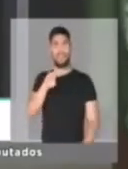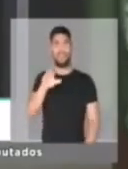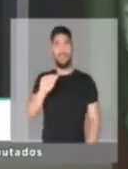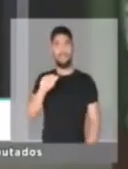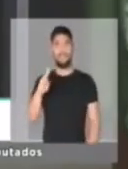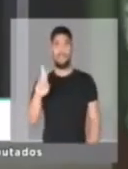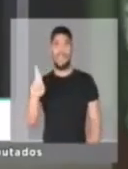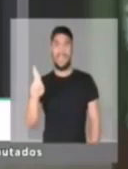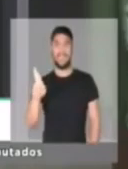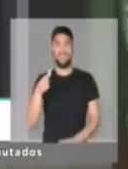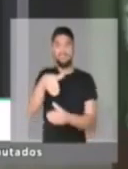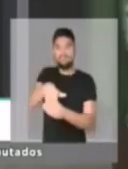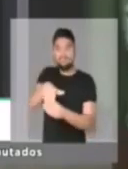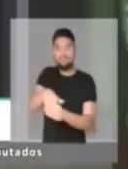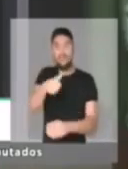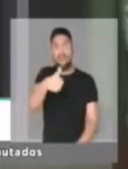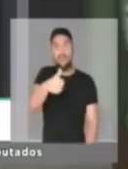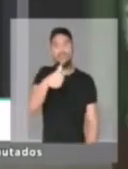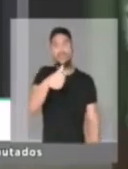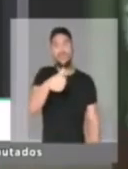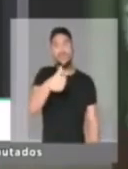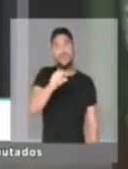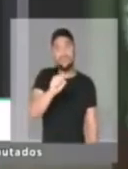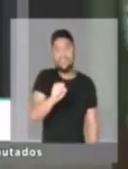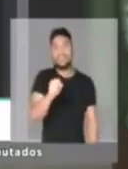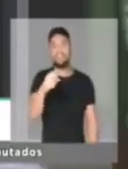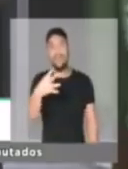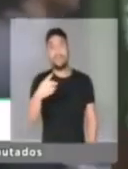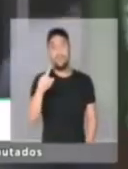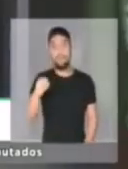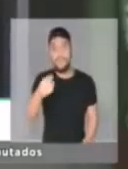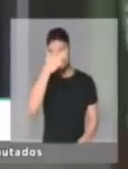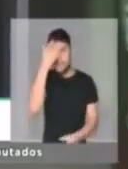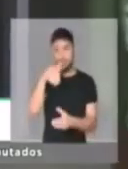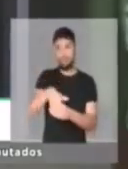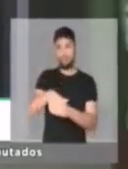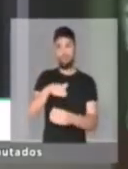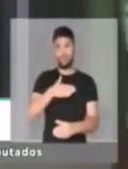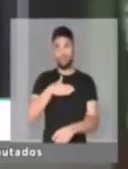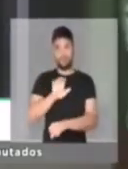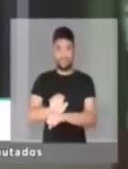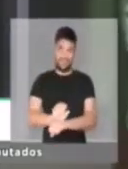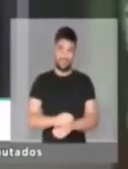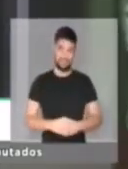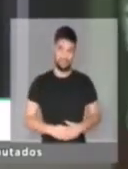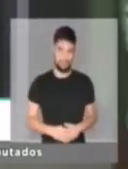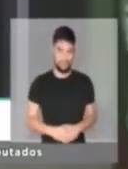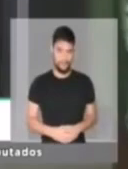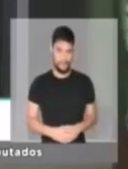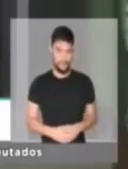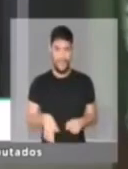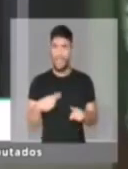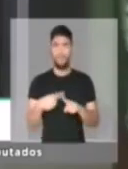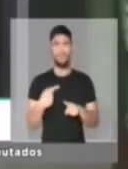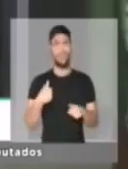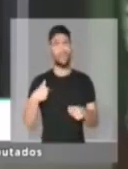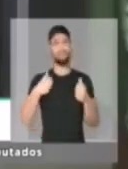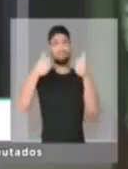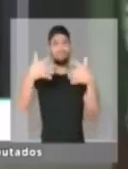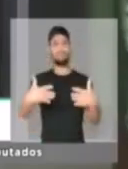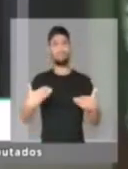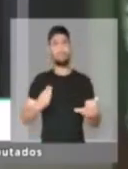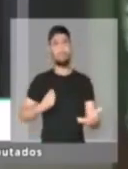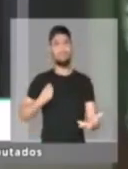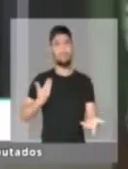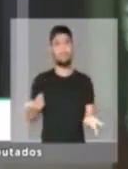e que conquistei o voto de 84.405 capixavas nas últimas eleições. Mas por que eu estou contando essa história?